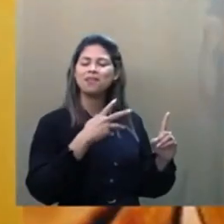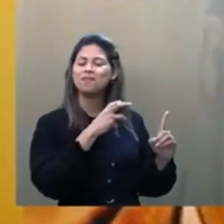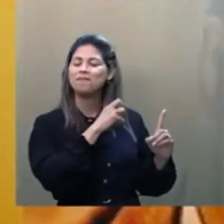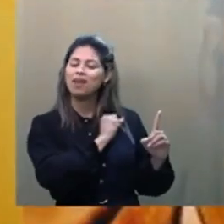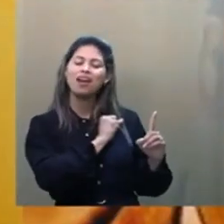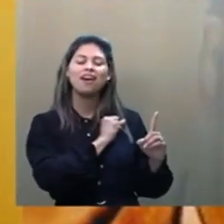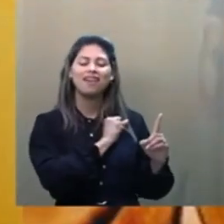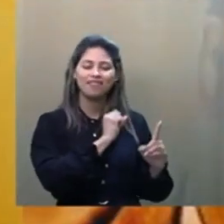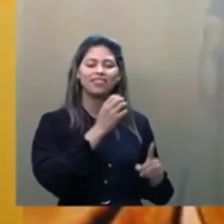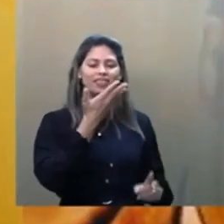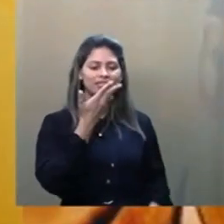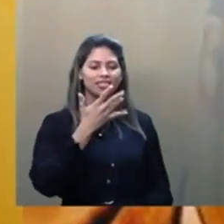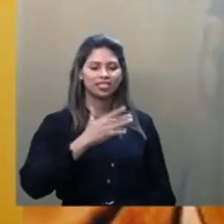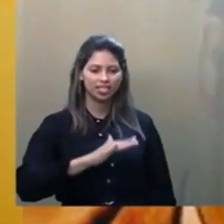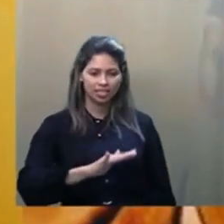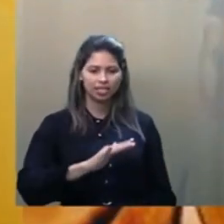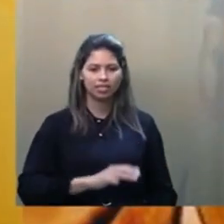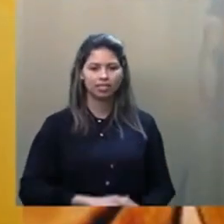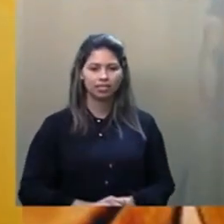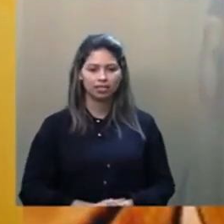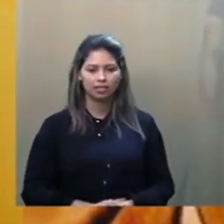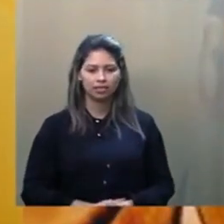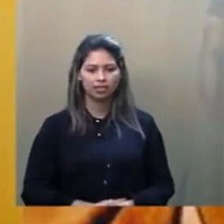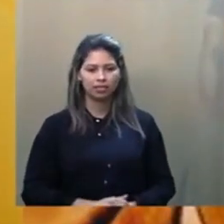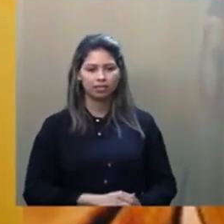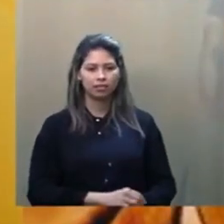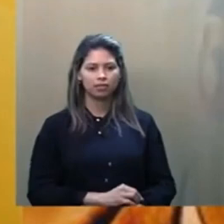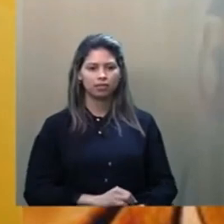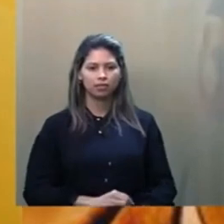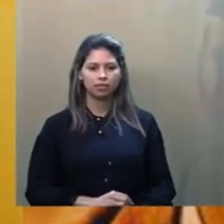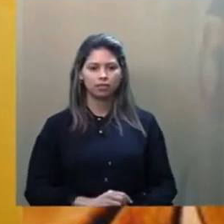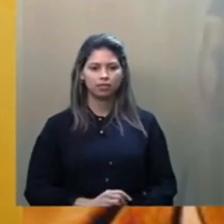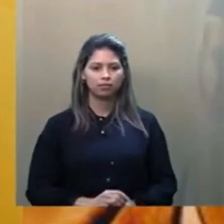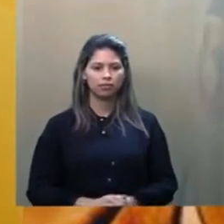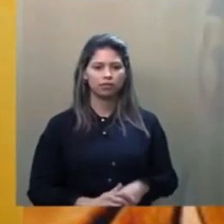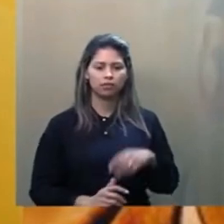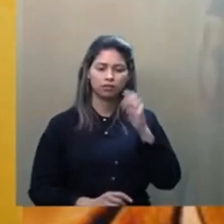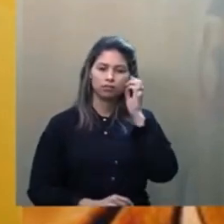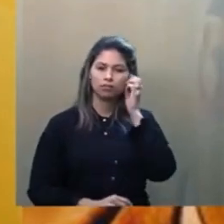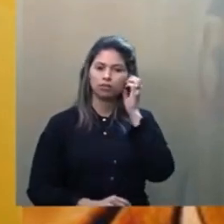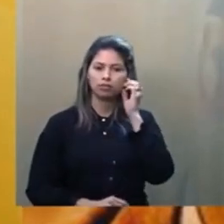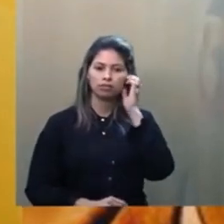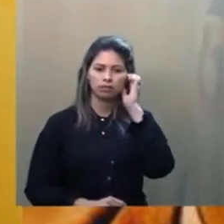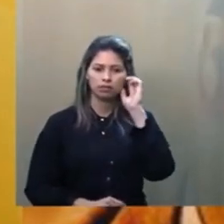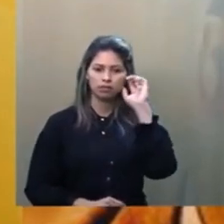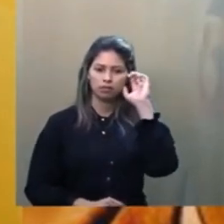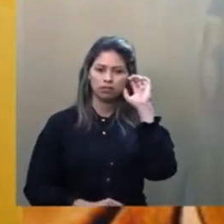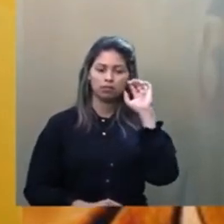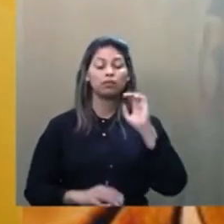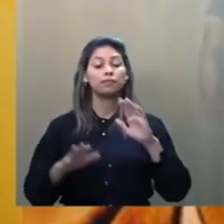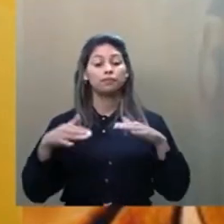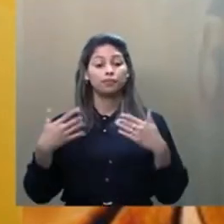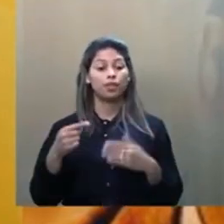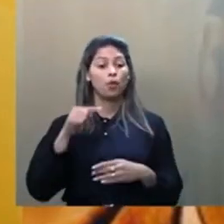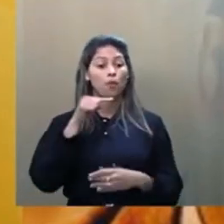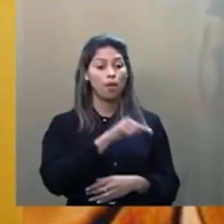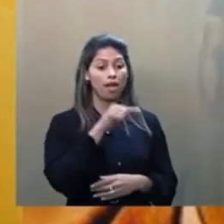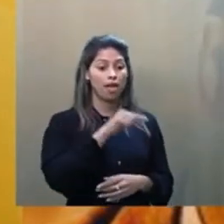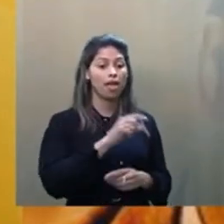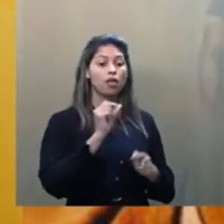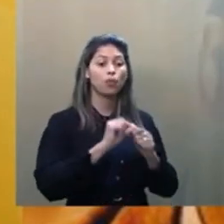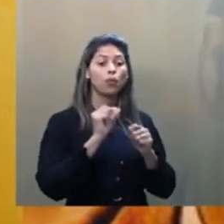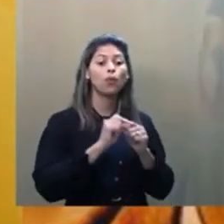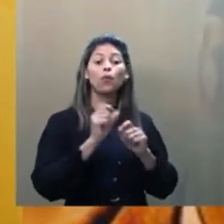vai esmolar para enterrar seu ex-patrão, Juca. Quando ele está voltando de charrete do trabalho,